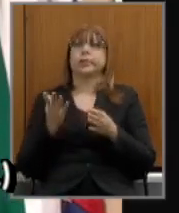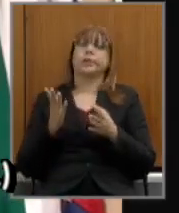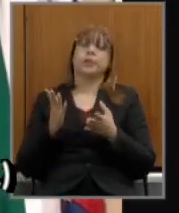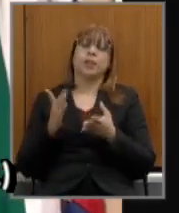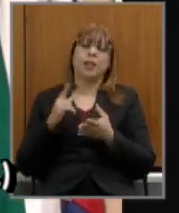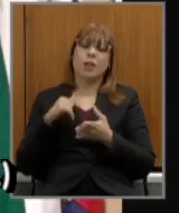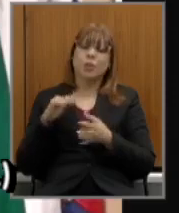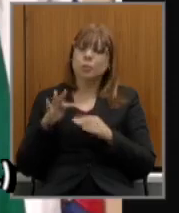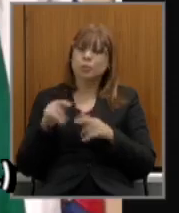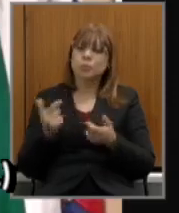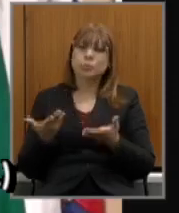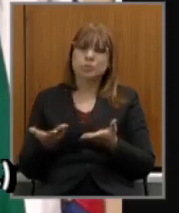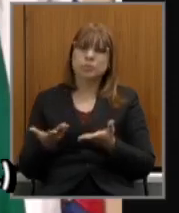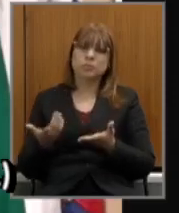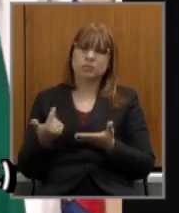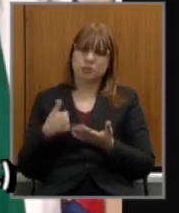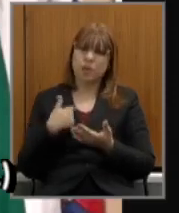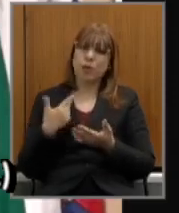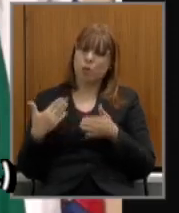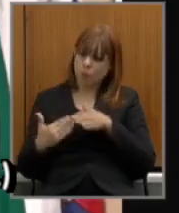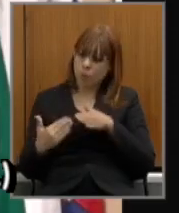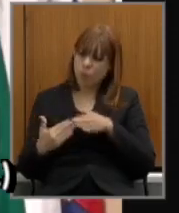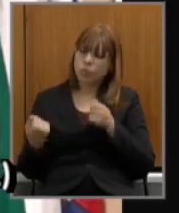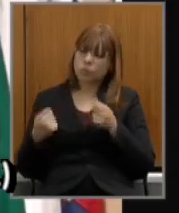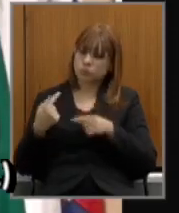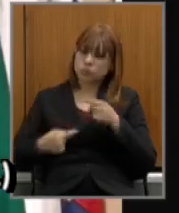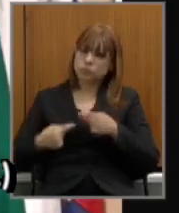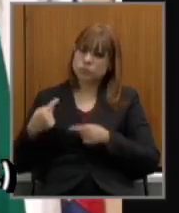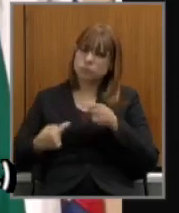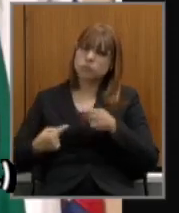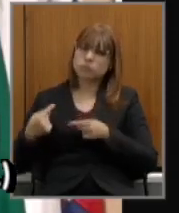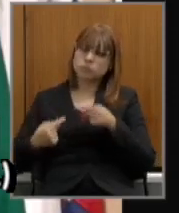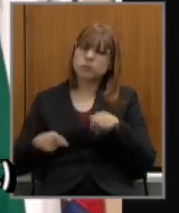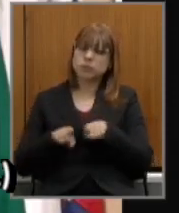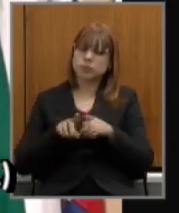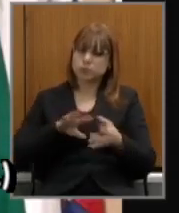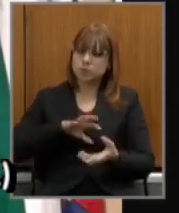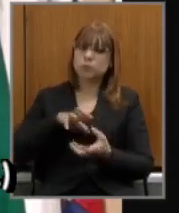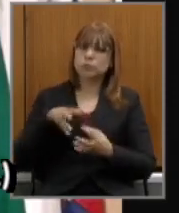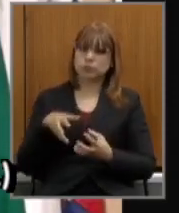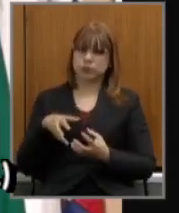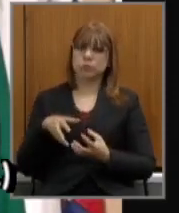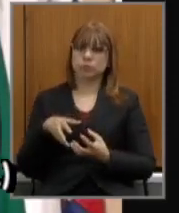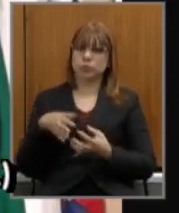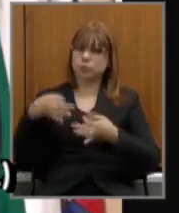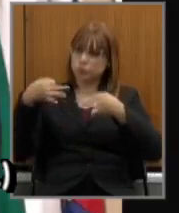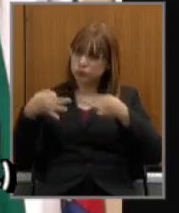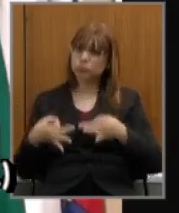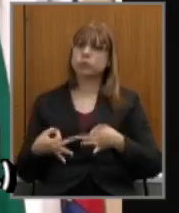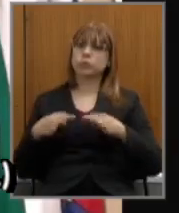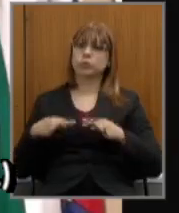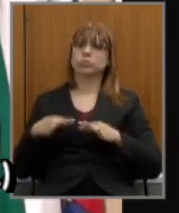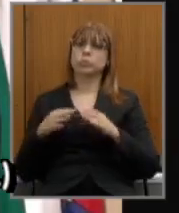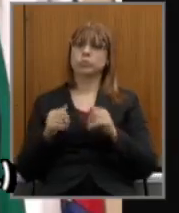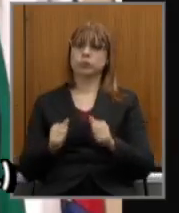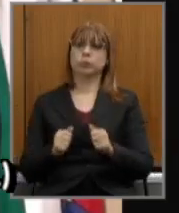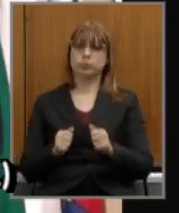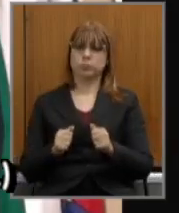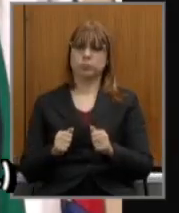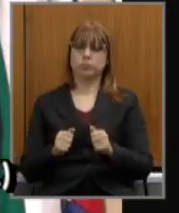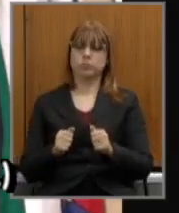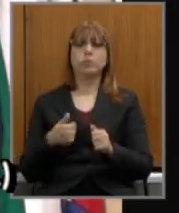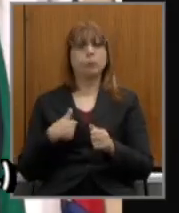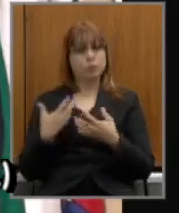inteiramente favoráveis a essas discussões e a ampla e uma reforma que veio a ser justa para todos e eu sou